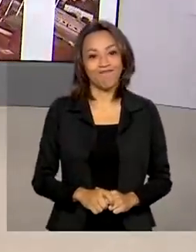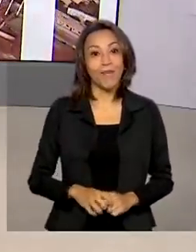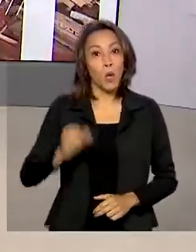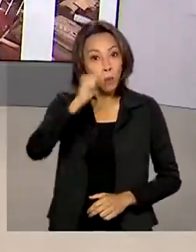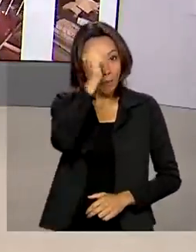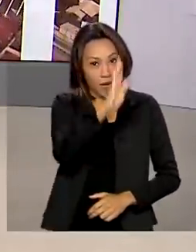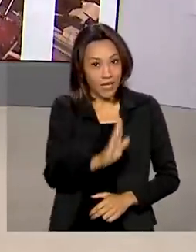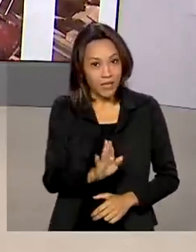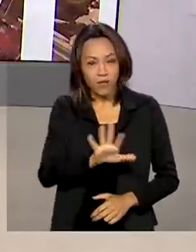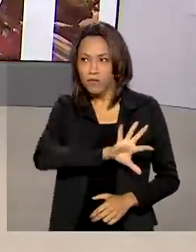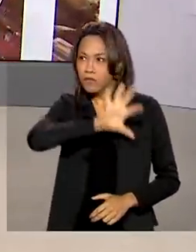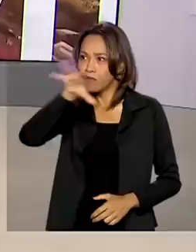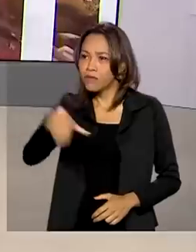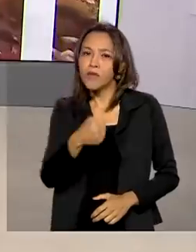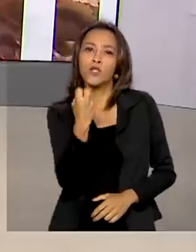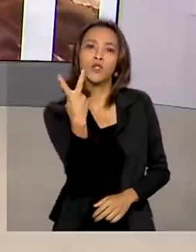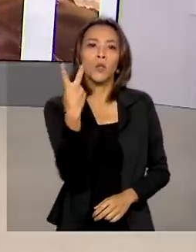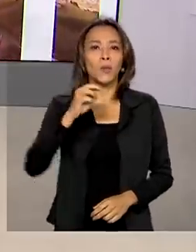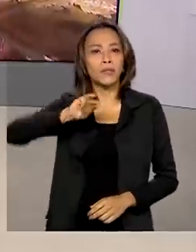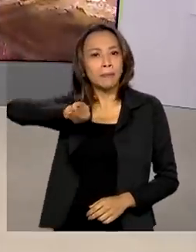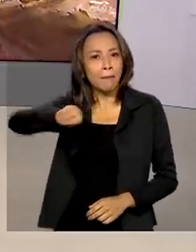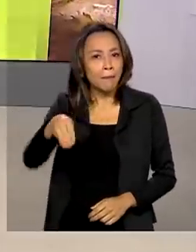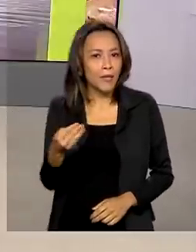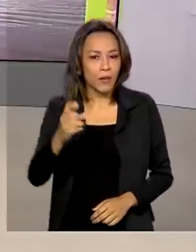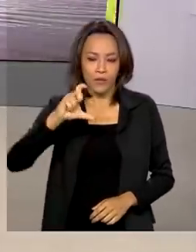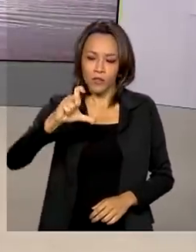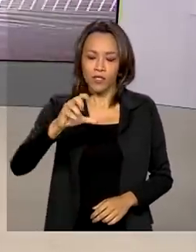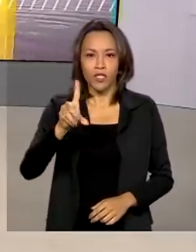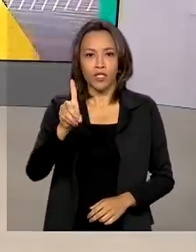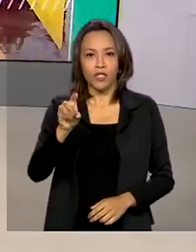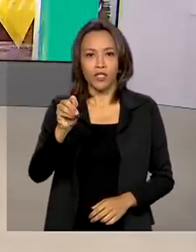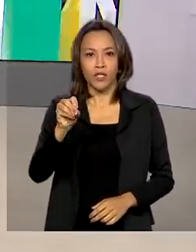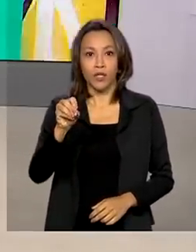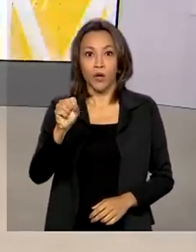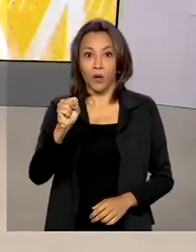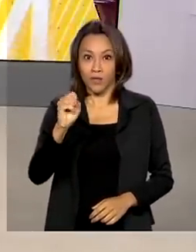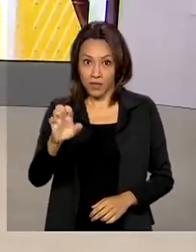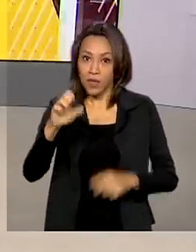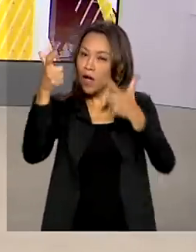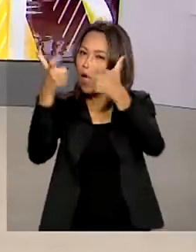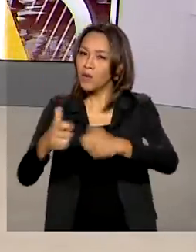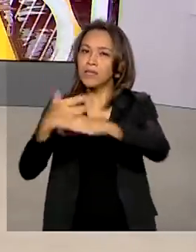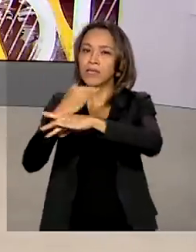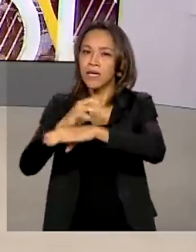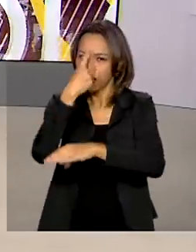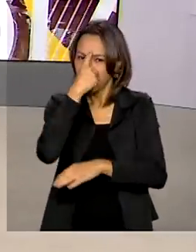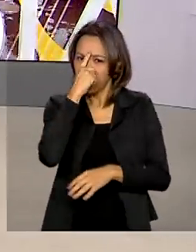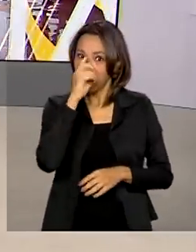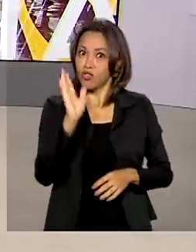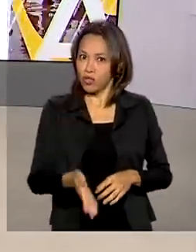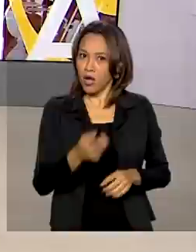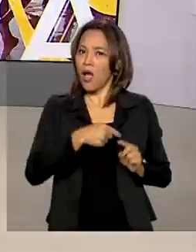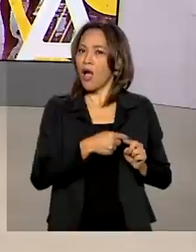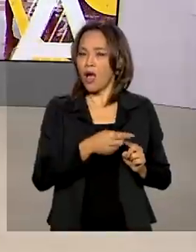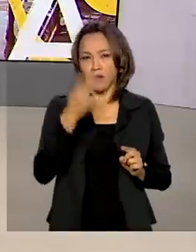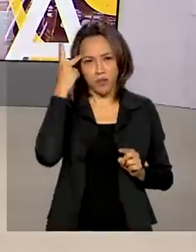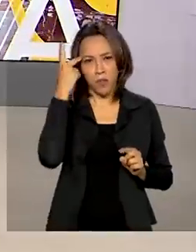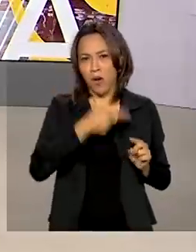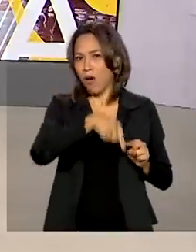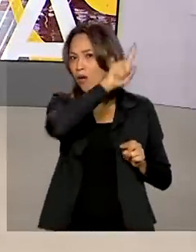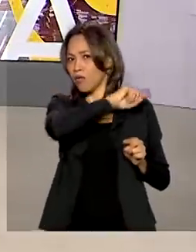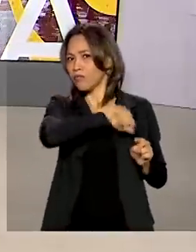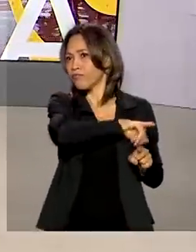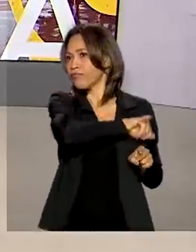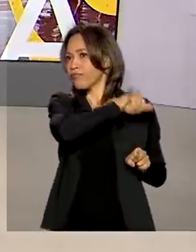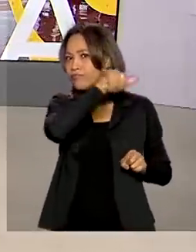vai buscar 2 milhões de doses de vacina na Índia. O avião partiu ontem do aeroporto de Viracopos, em Campinas, e fez uma escala